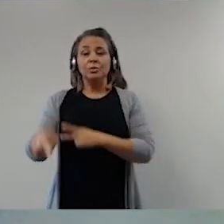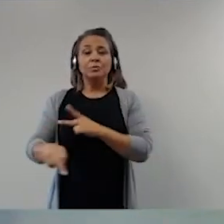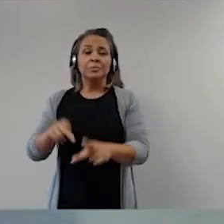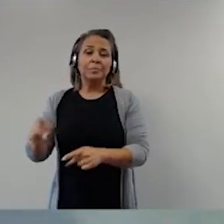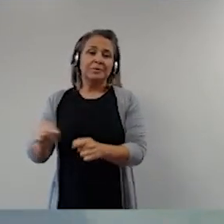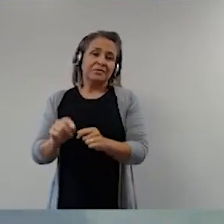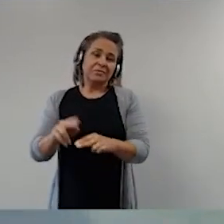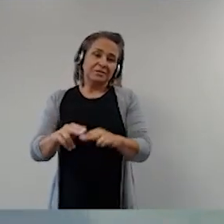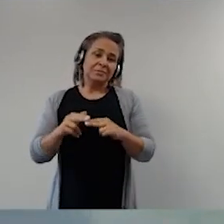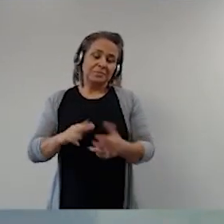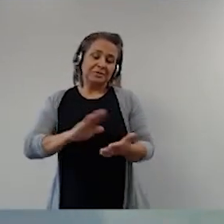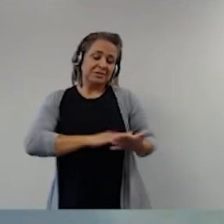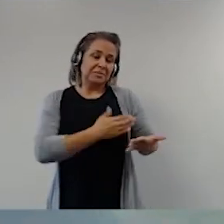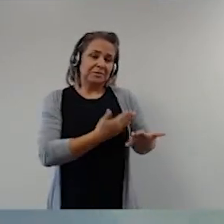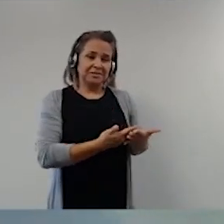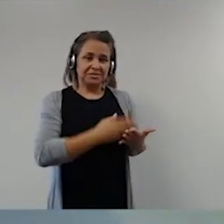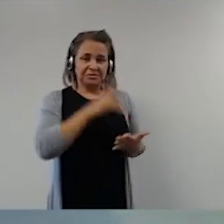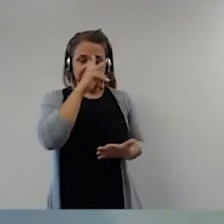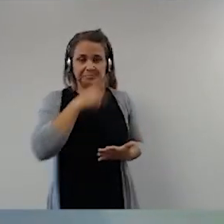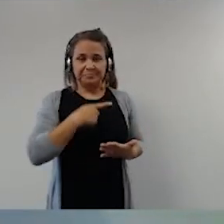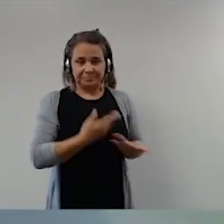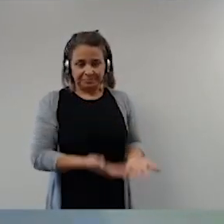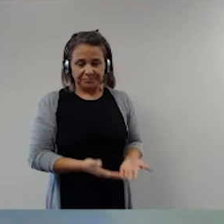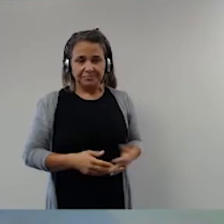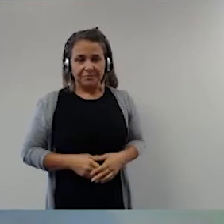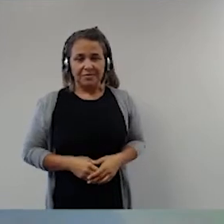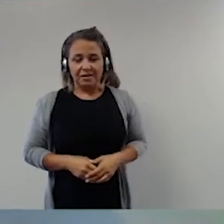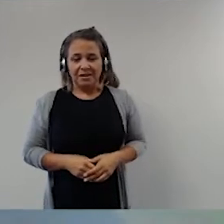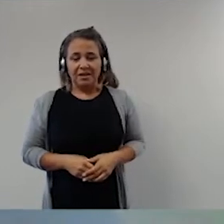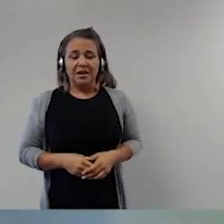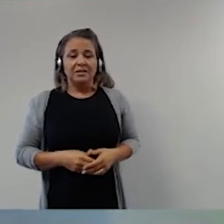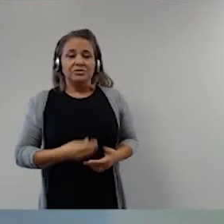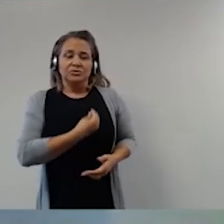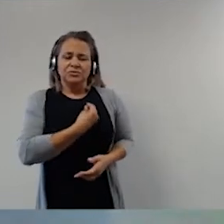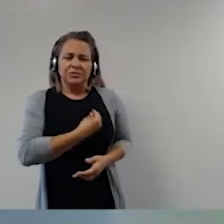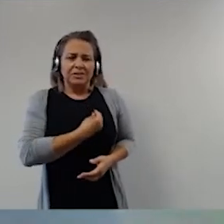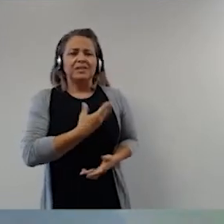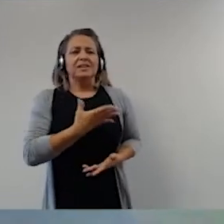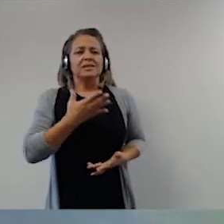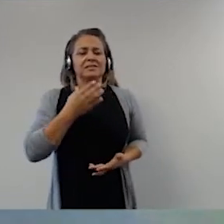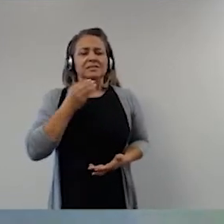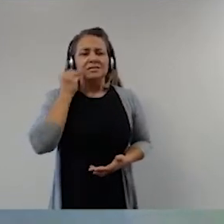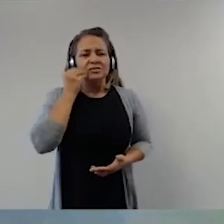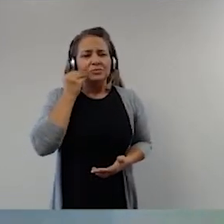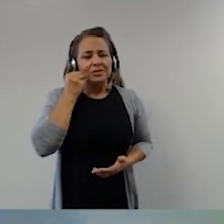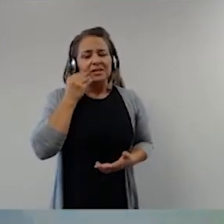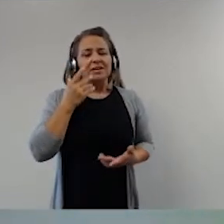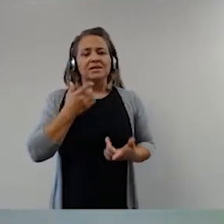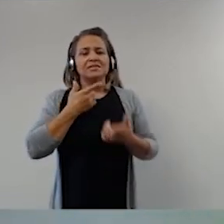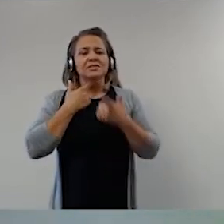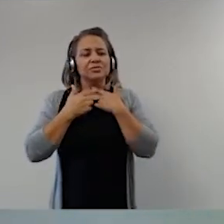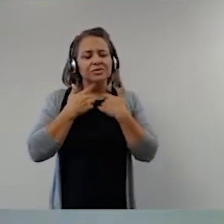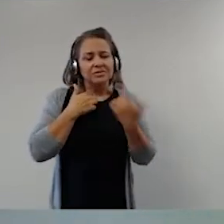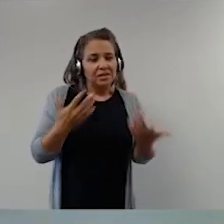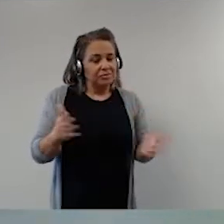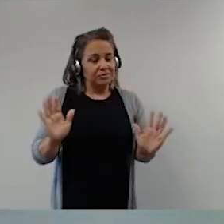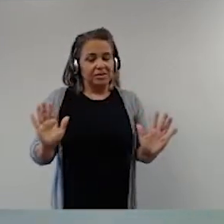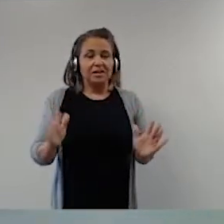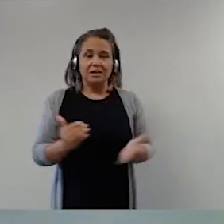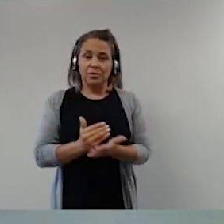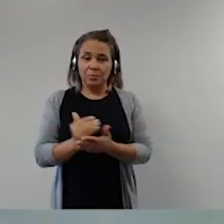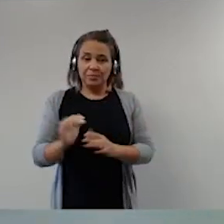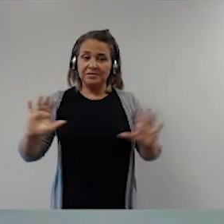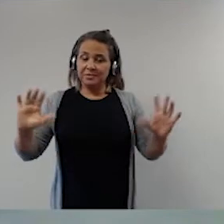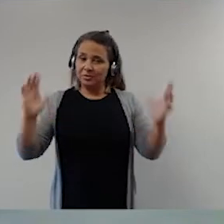sendo feita por interpretações de conveniência ou de interesses, etc. E isso aí já veio num